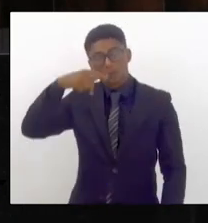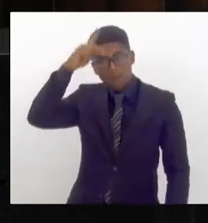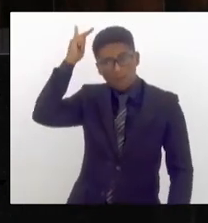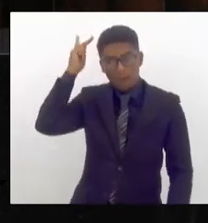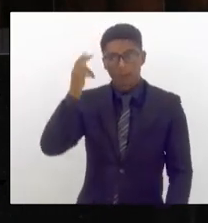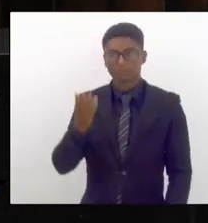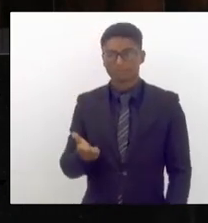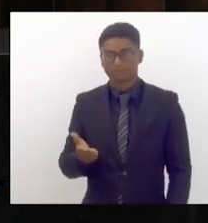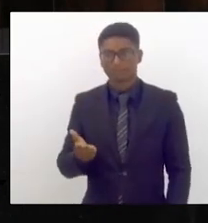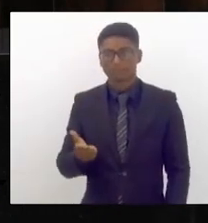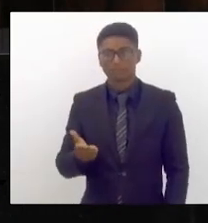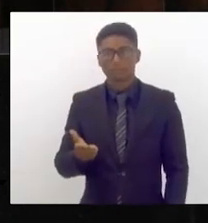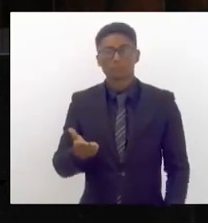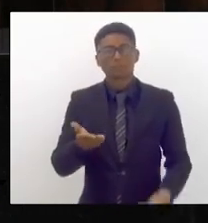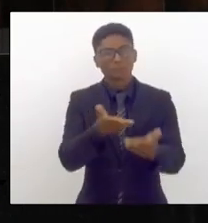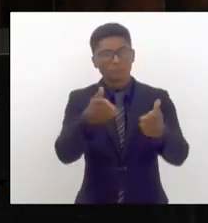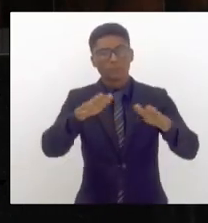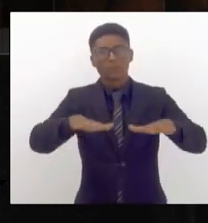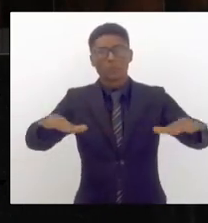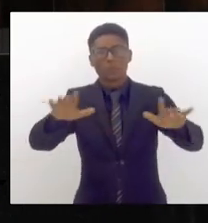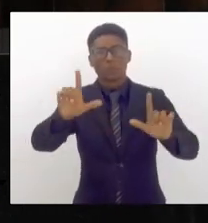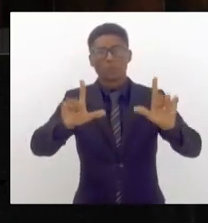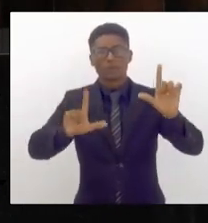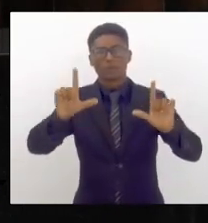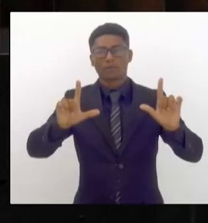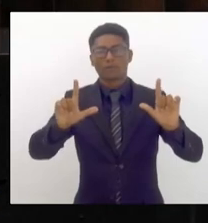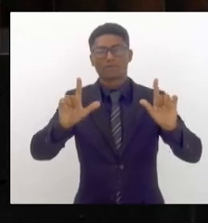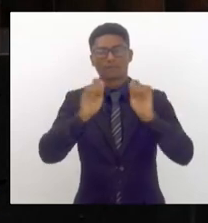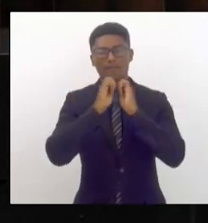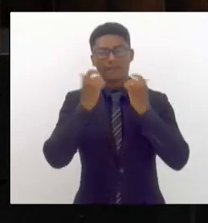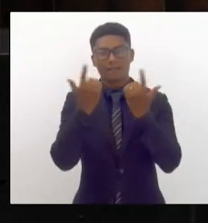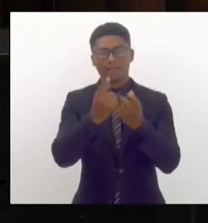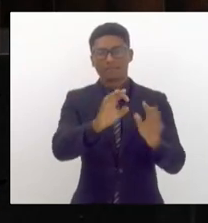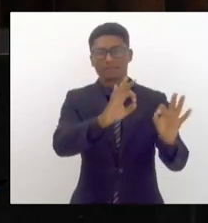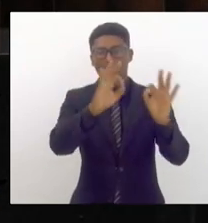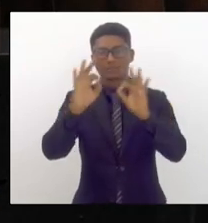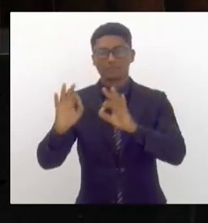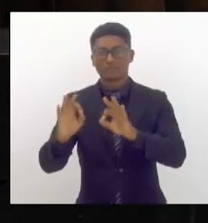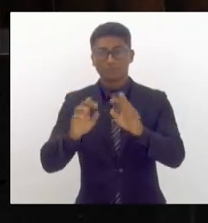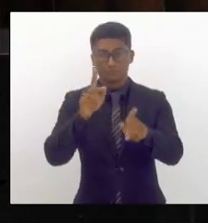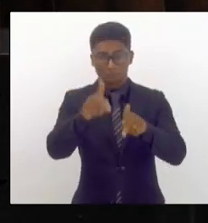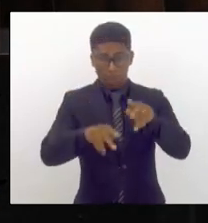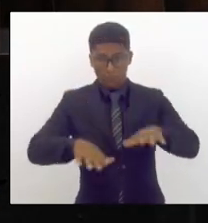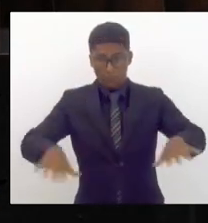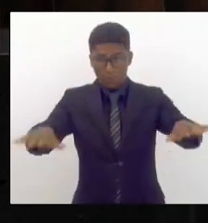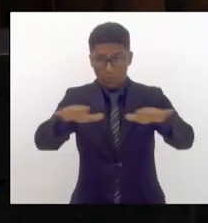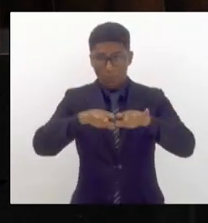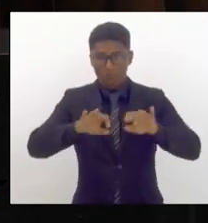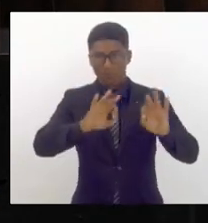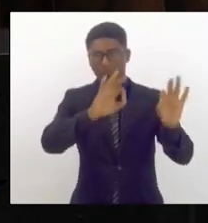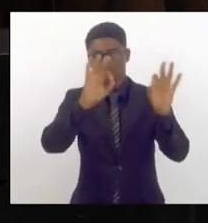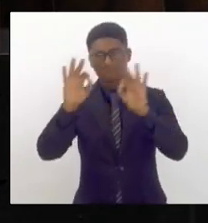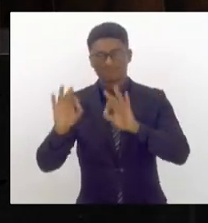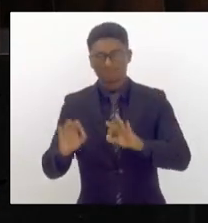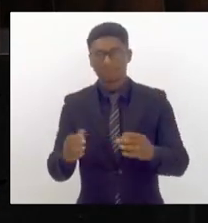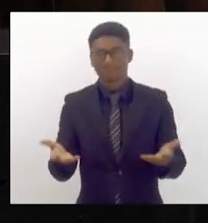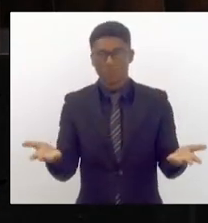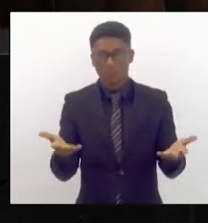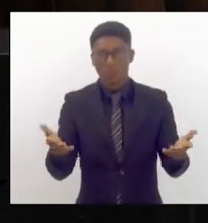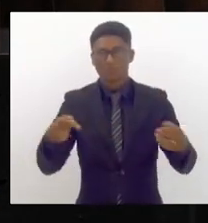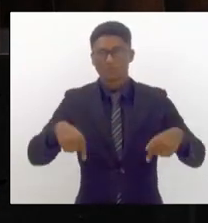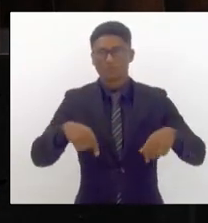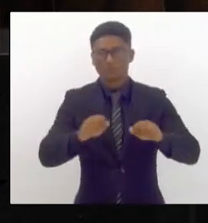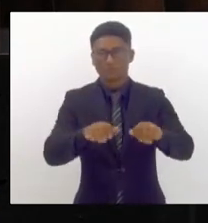tem mais que estão assistindo a TV Alerje nos gabinetes e a população como tudo que assiste os trabalhos do nosso